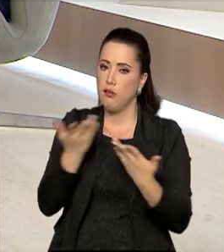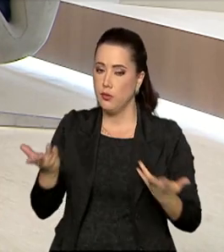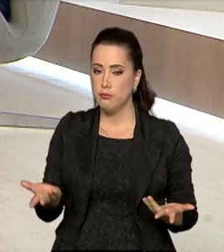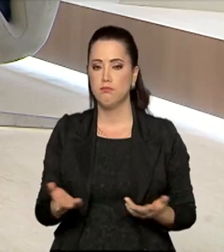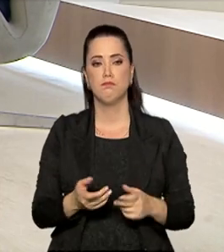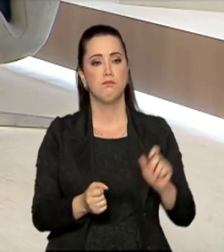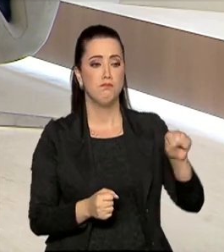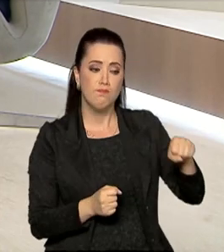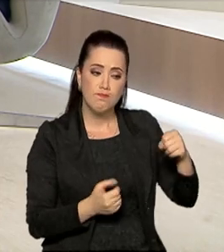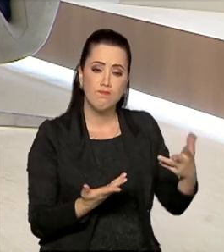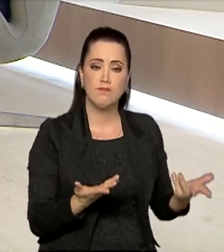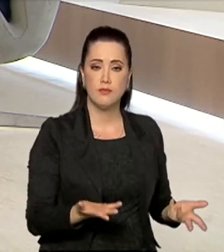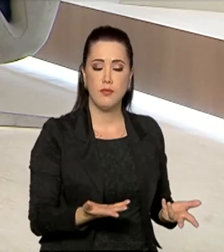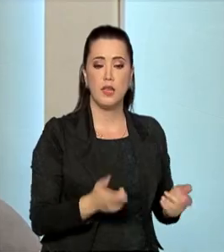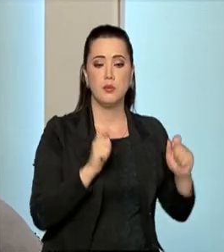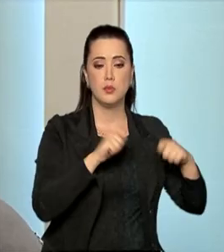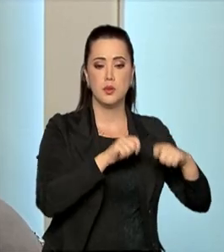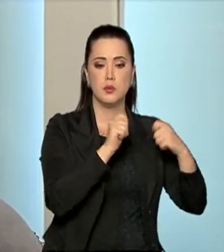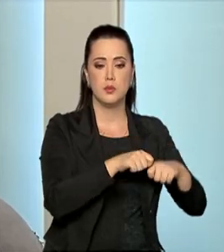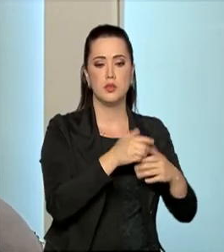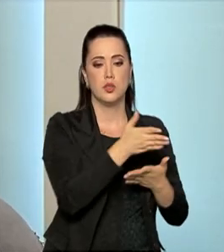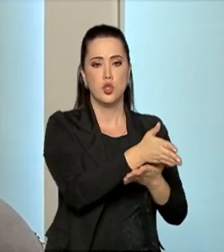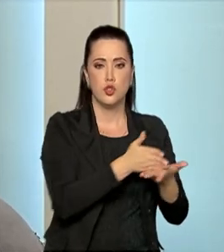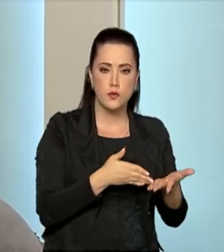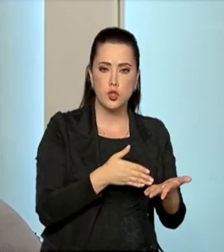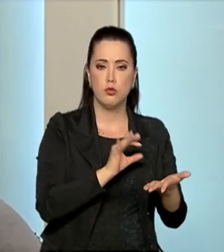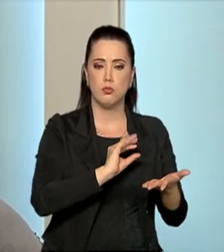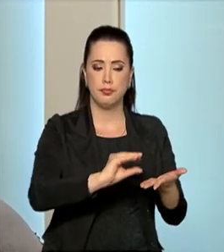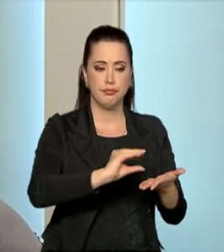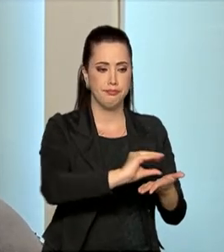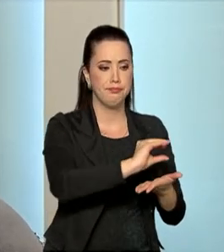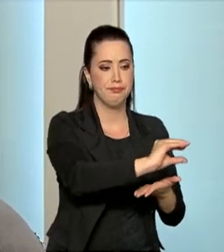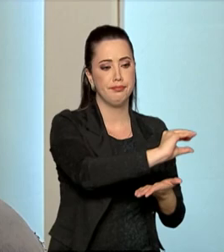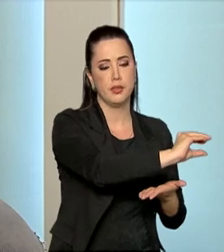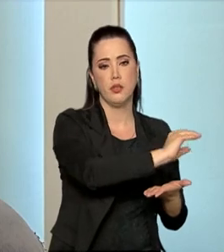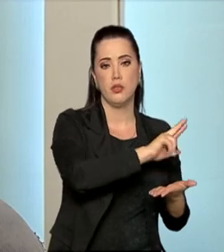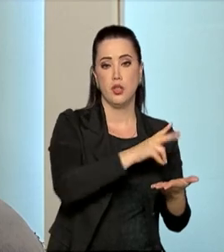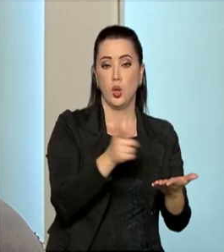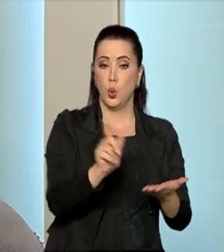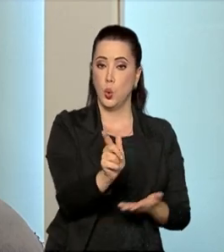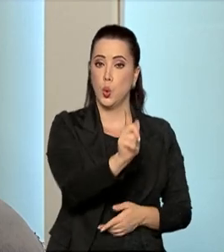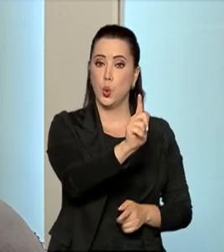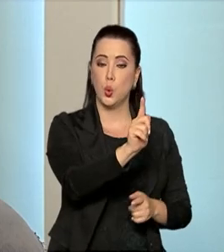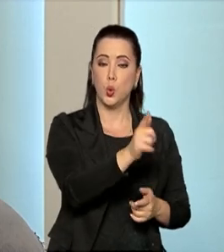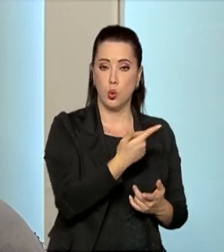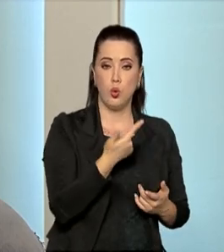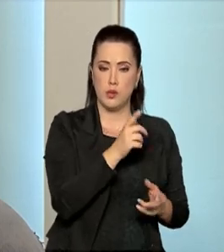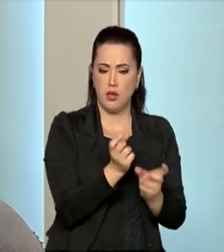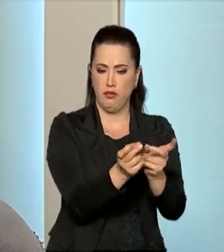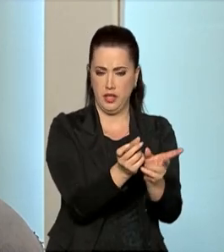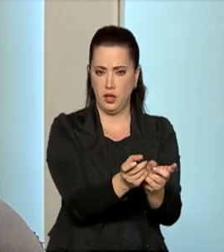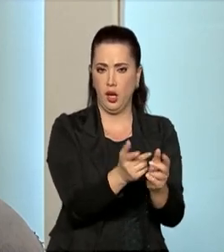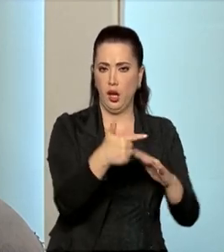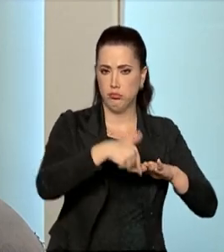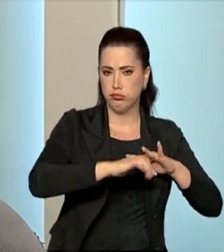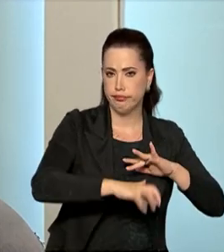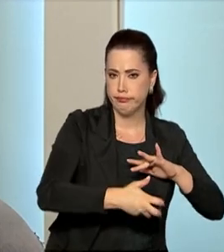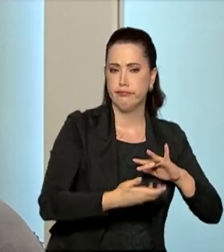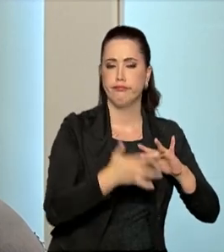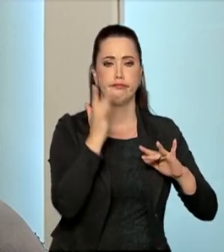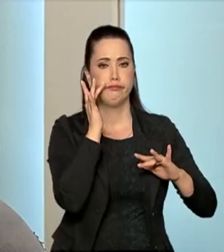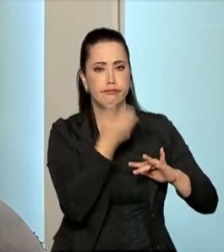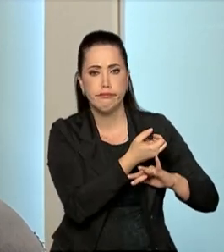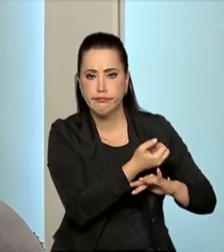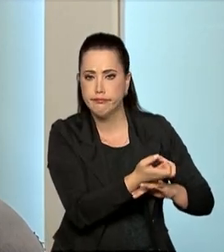você permite, inclusive, a divisão equânime do lucro da atividade dentro das